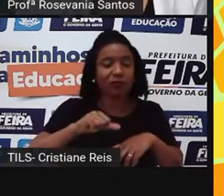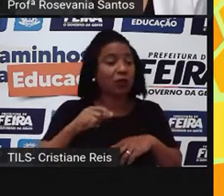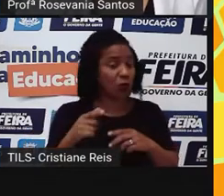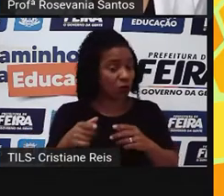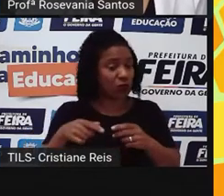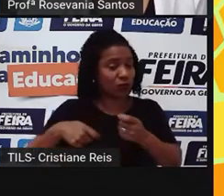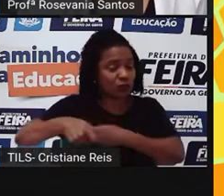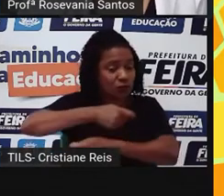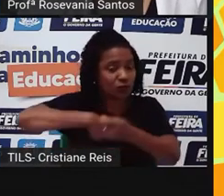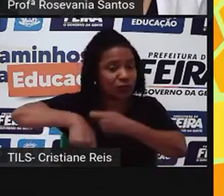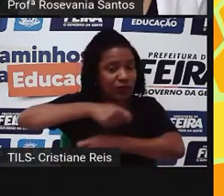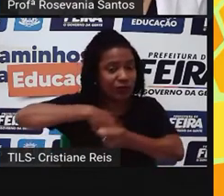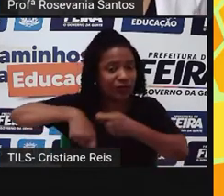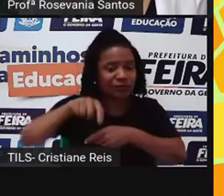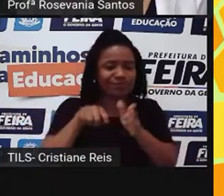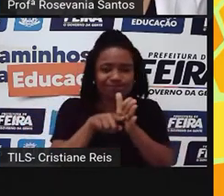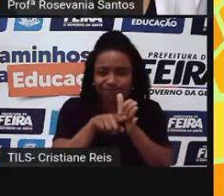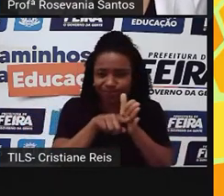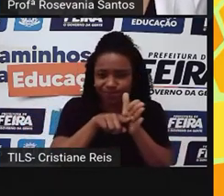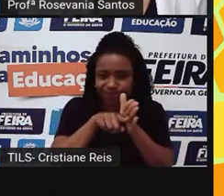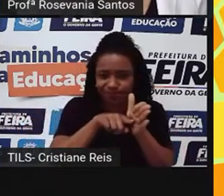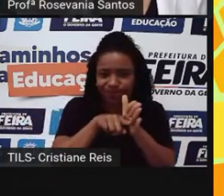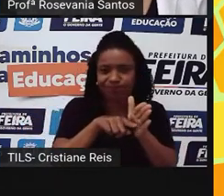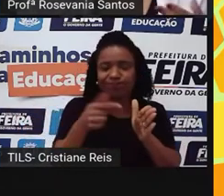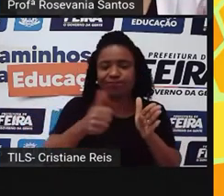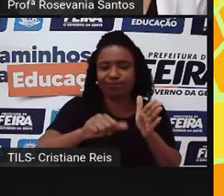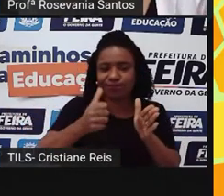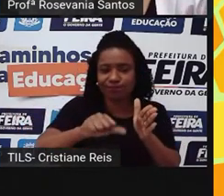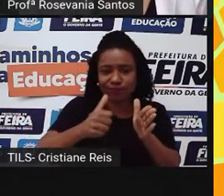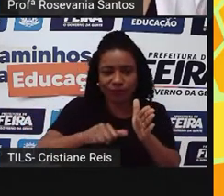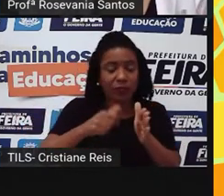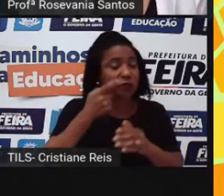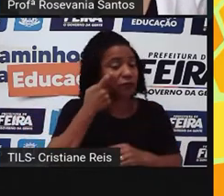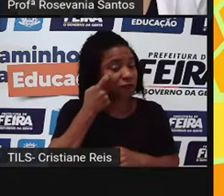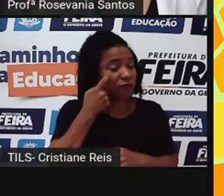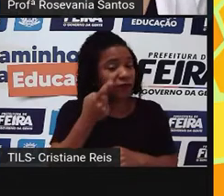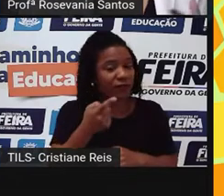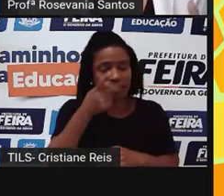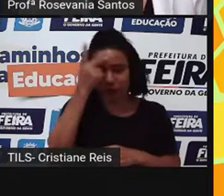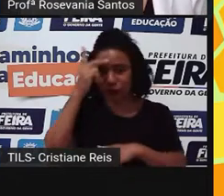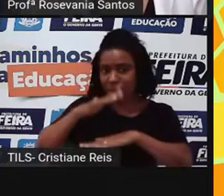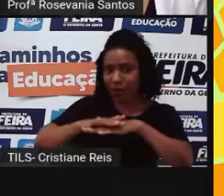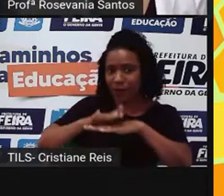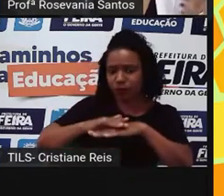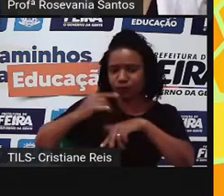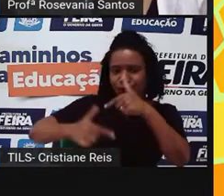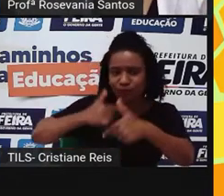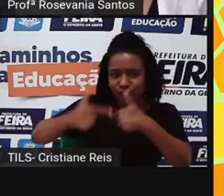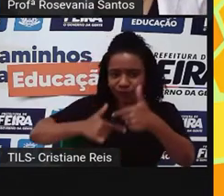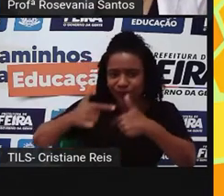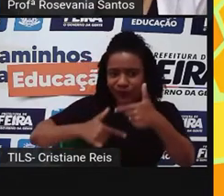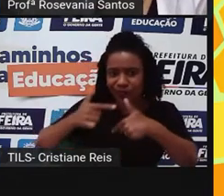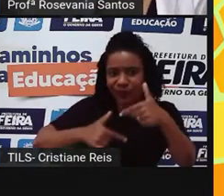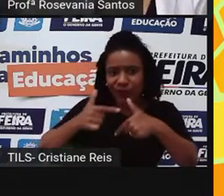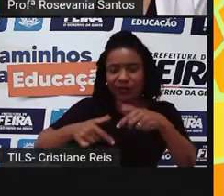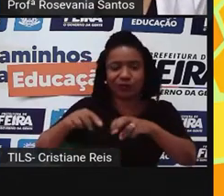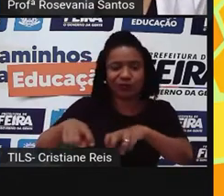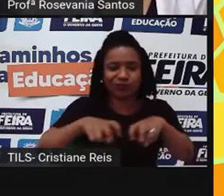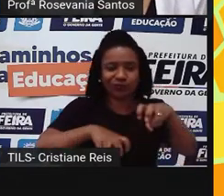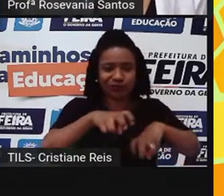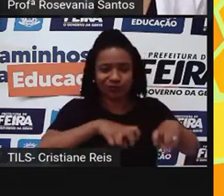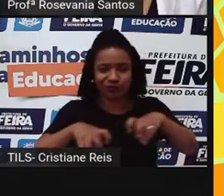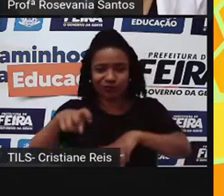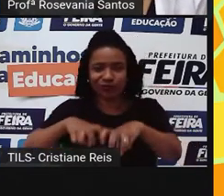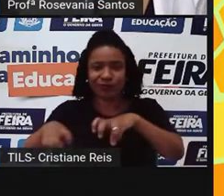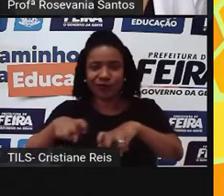Ele busca. E aí, os produtores, eles tentam atender isso para cada vez mais atender